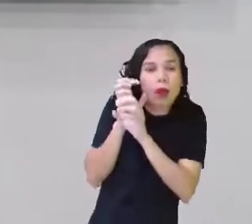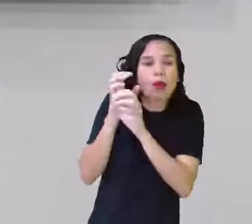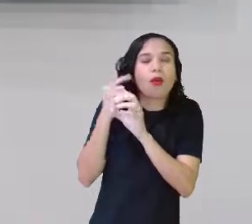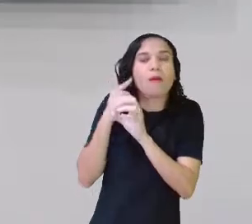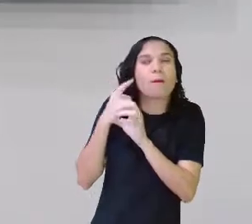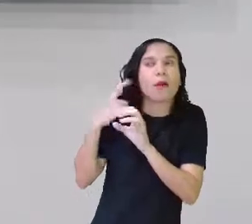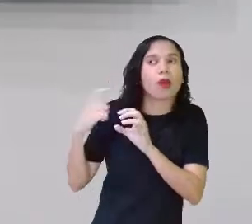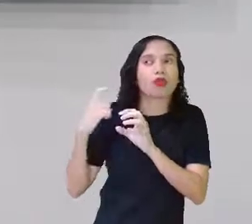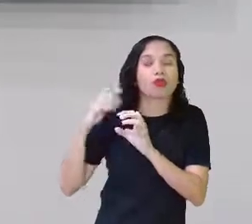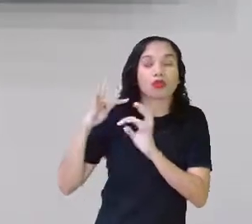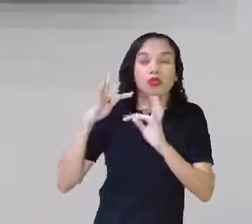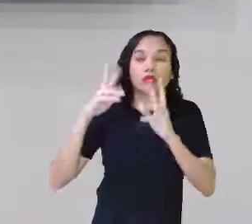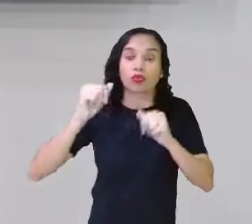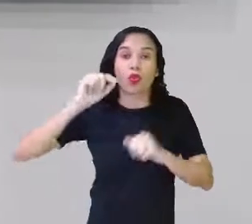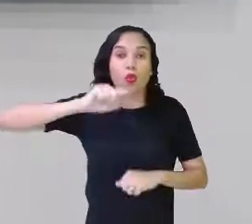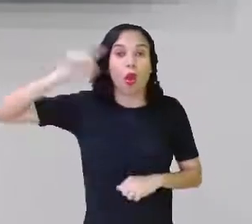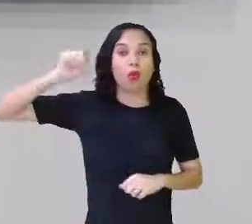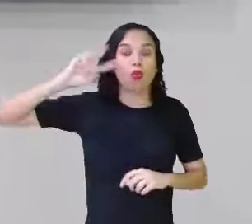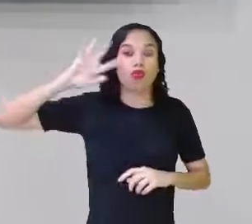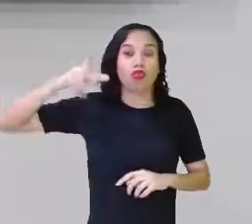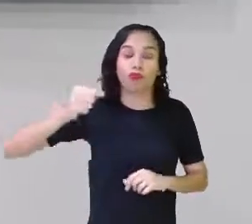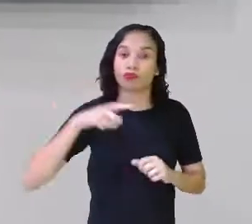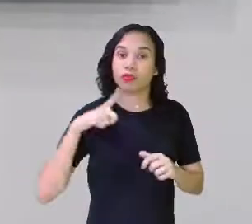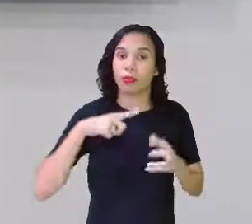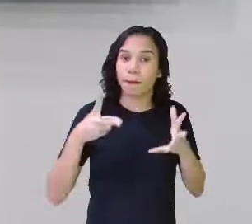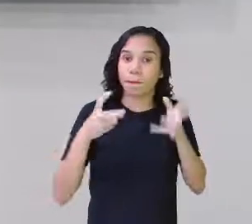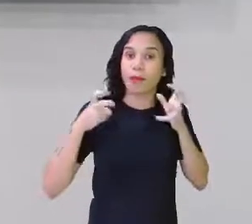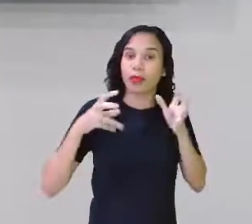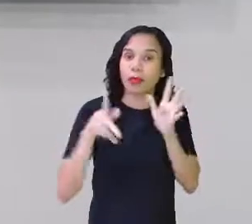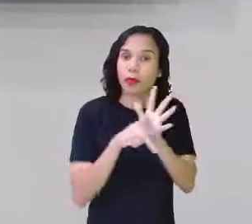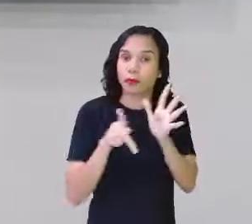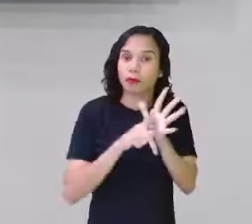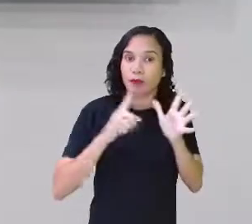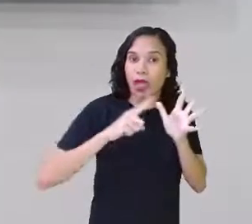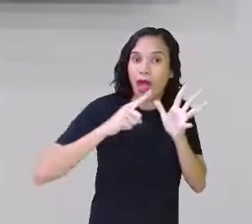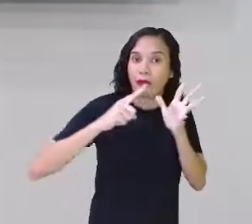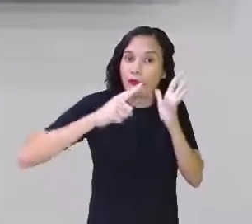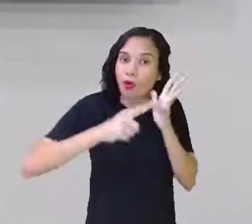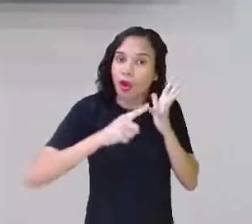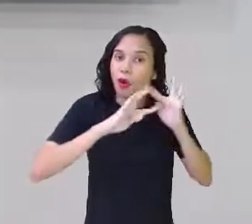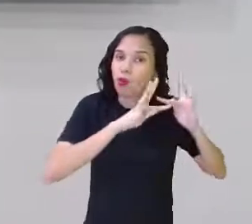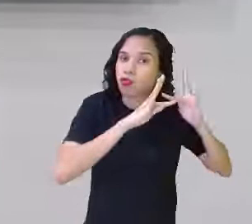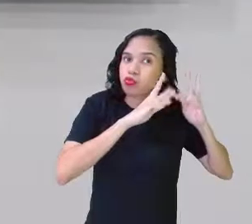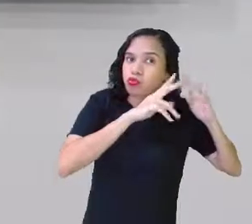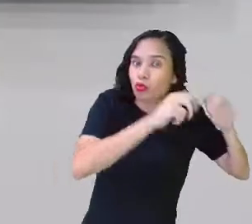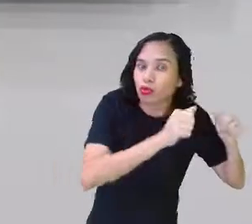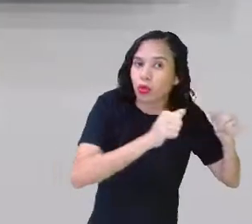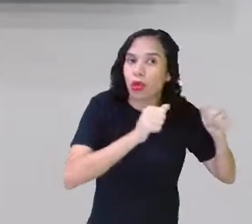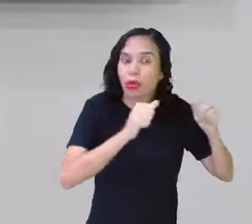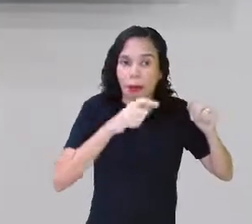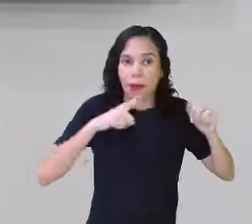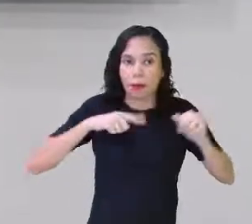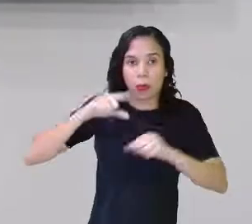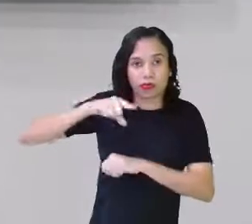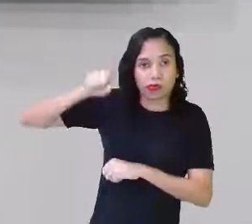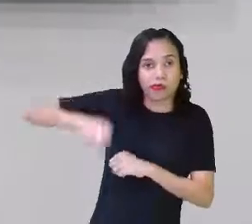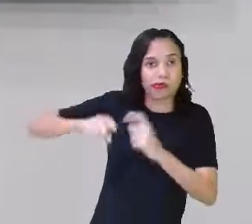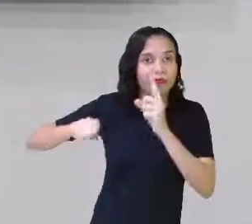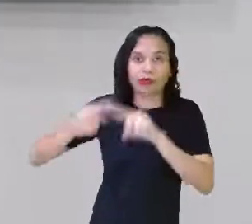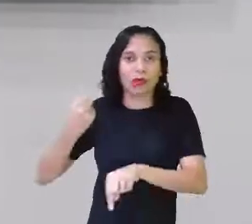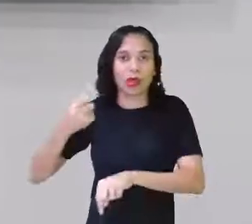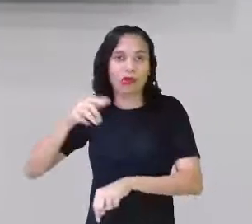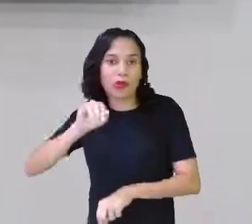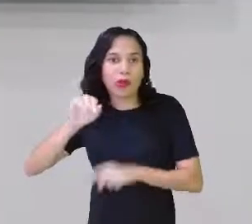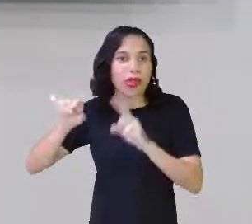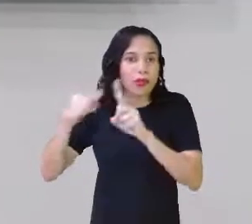todas as vogais. Já o circunflexo não vai nem na letra I, nem na letra U. Então, foi uma aula bem